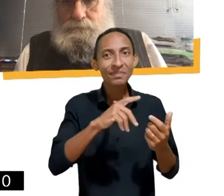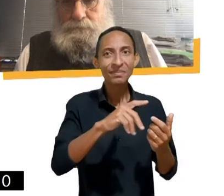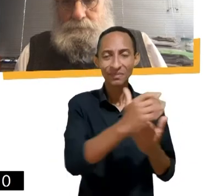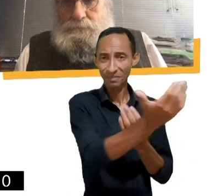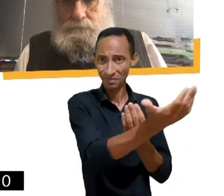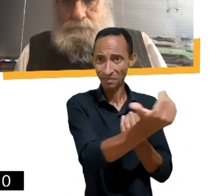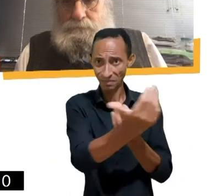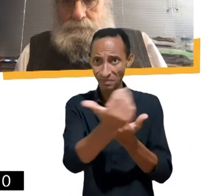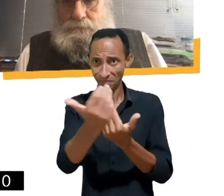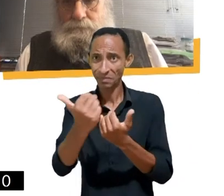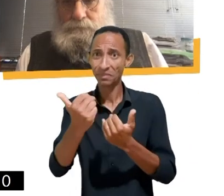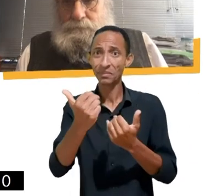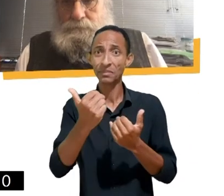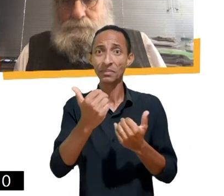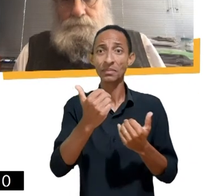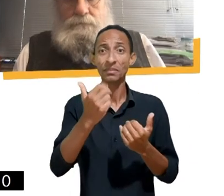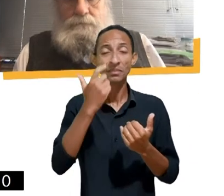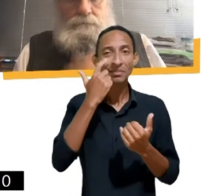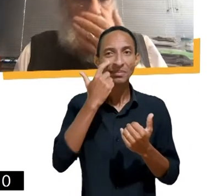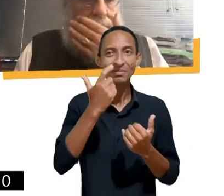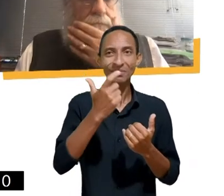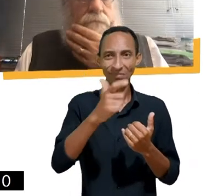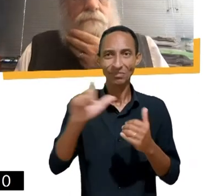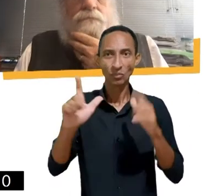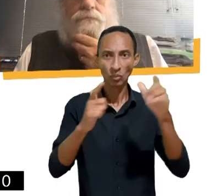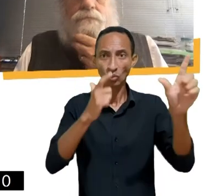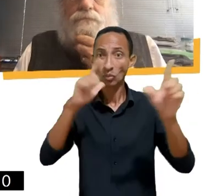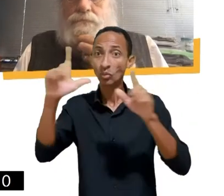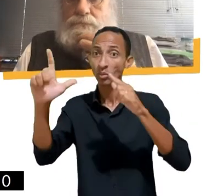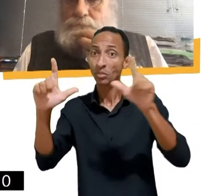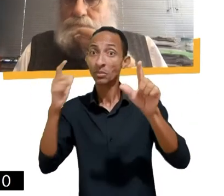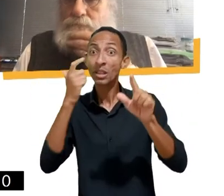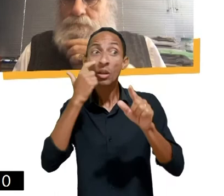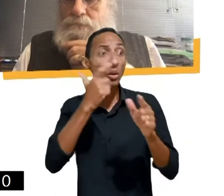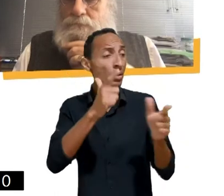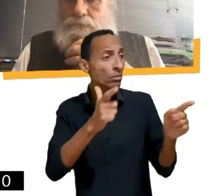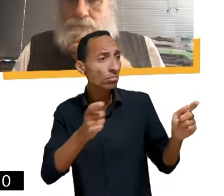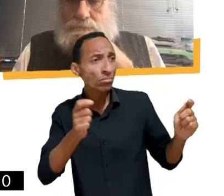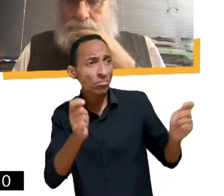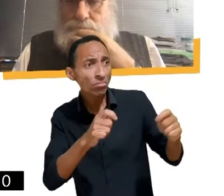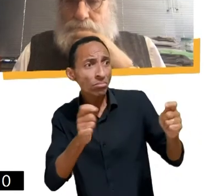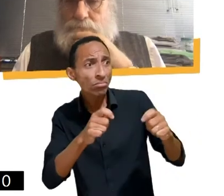tido todas as condições ainda para analisar.